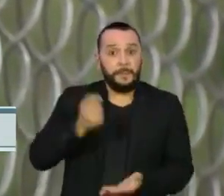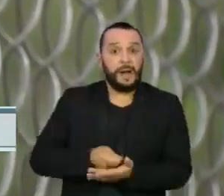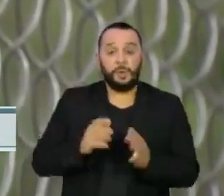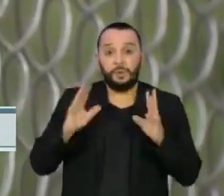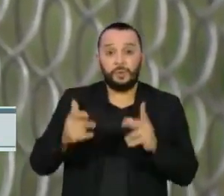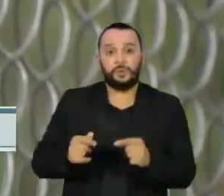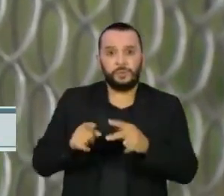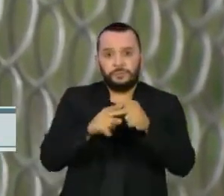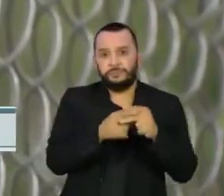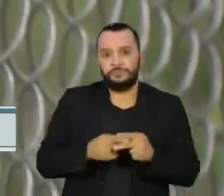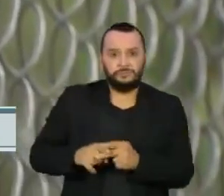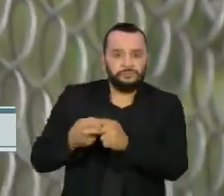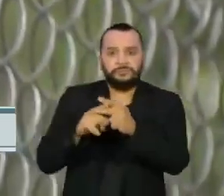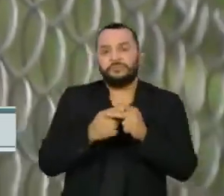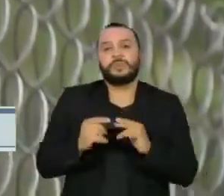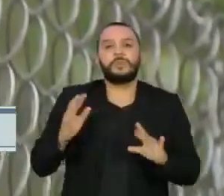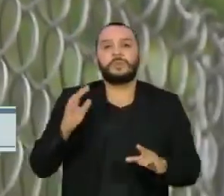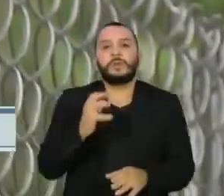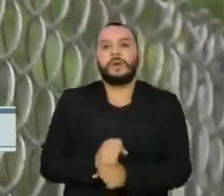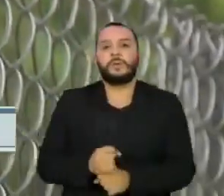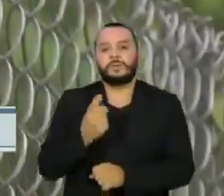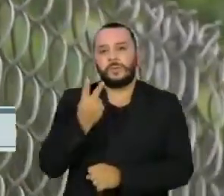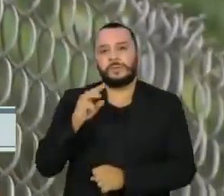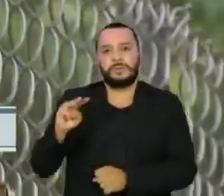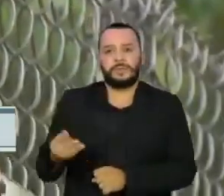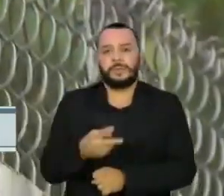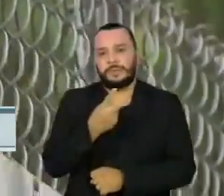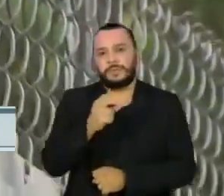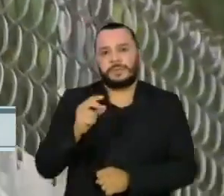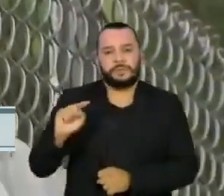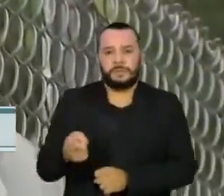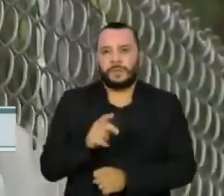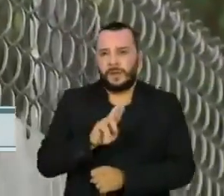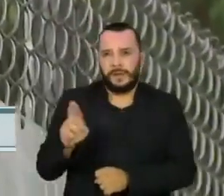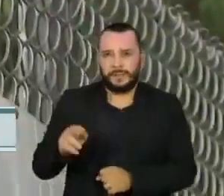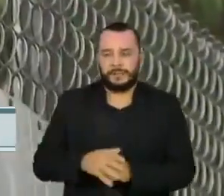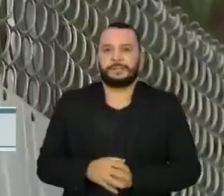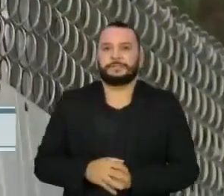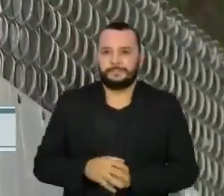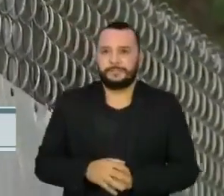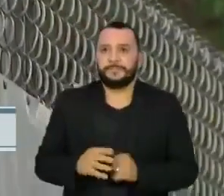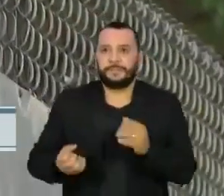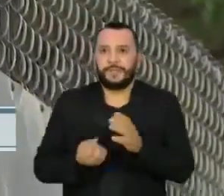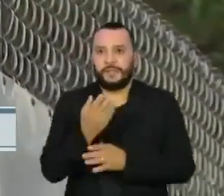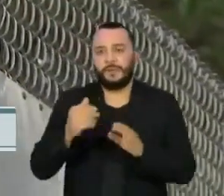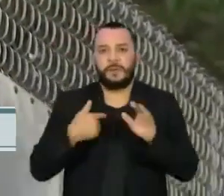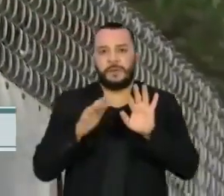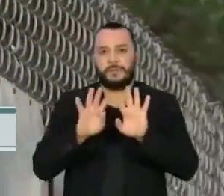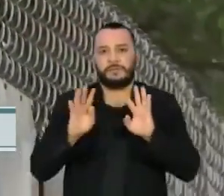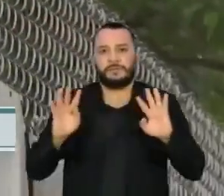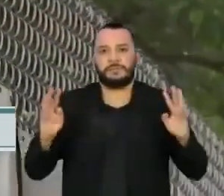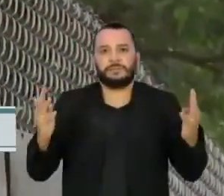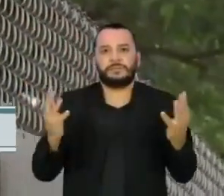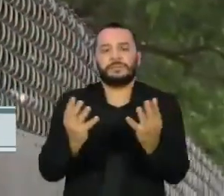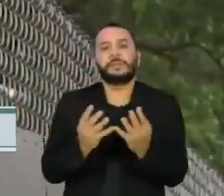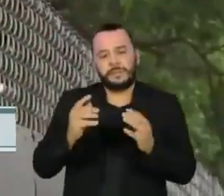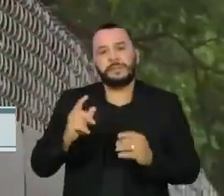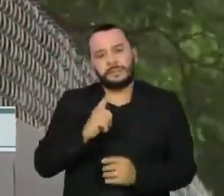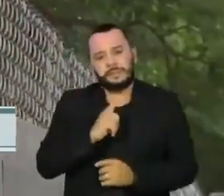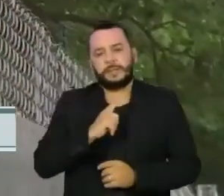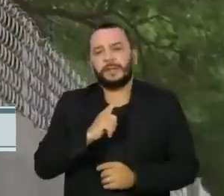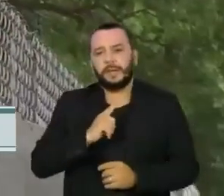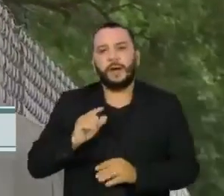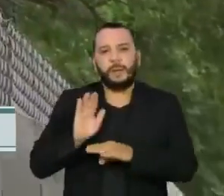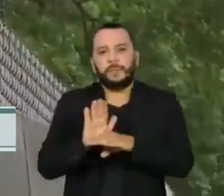manutenção e zeladoria, já soma R$ 2,2 milhões. A instalação da cerca tem o apoio da Associação Amigos do